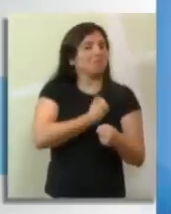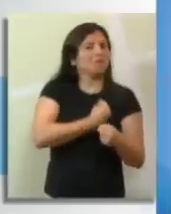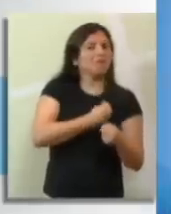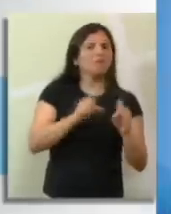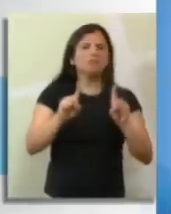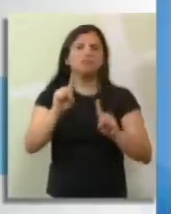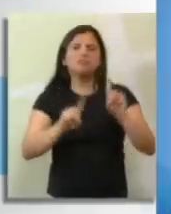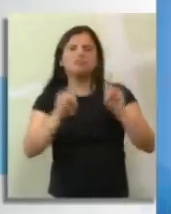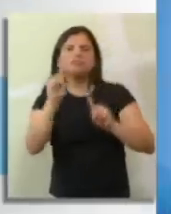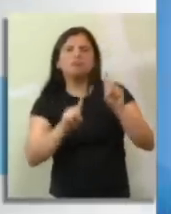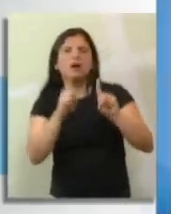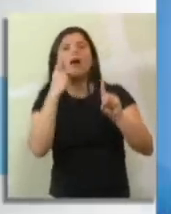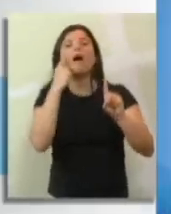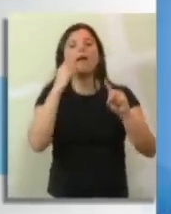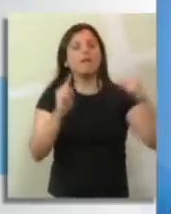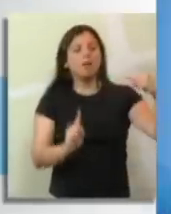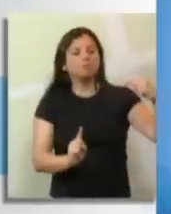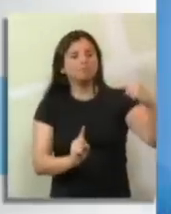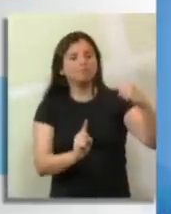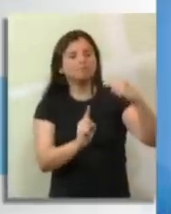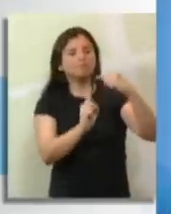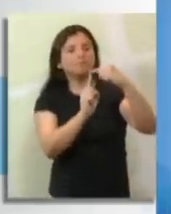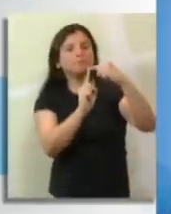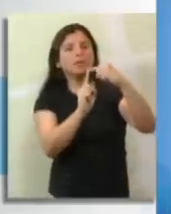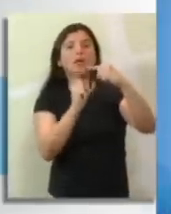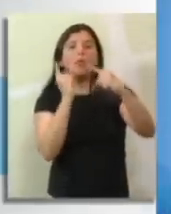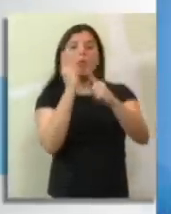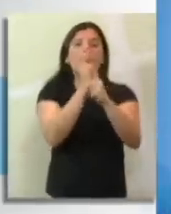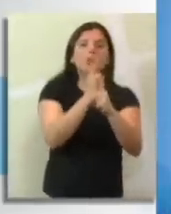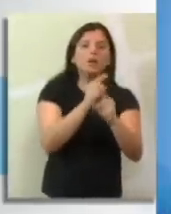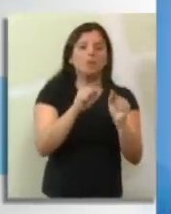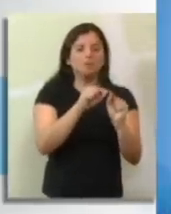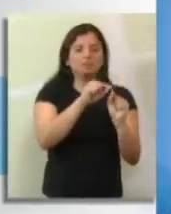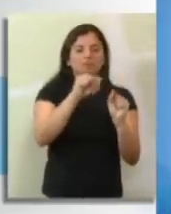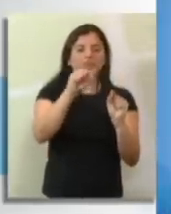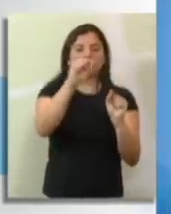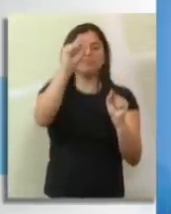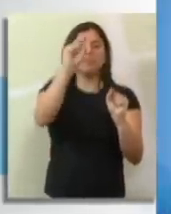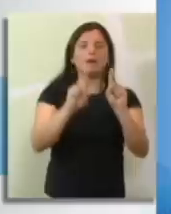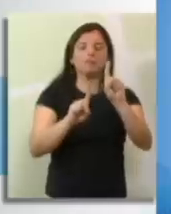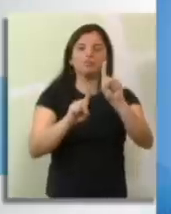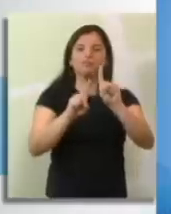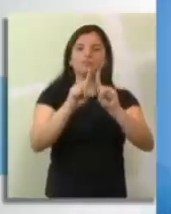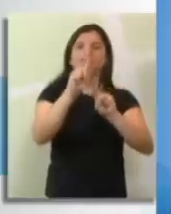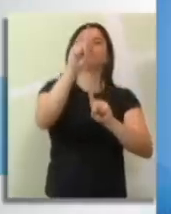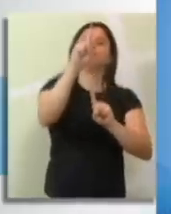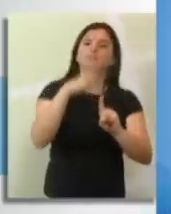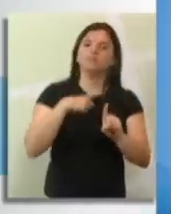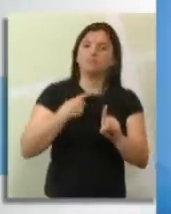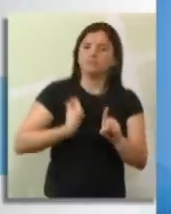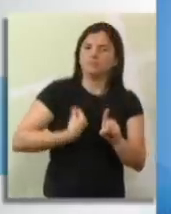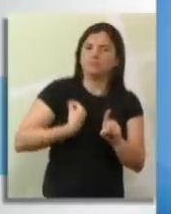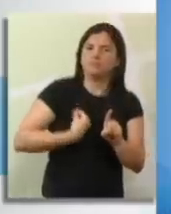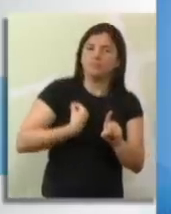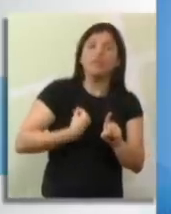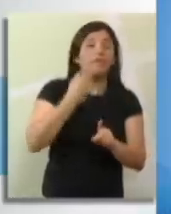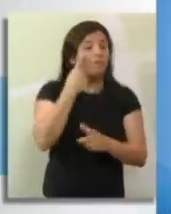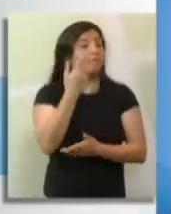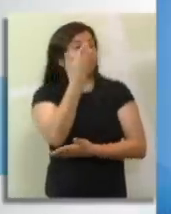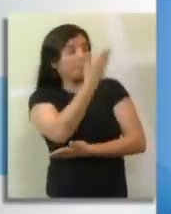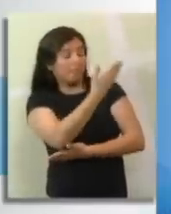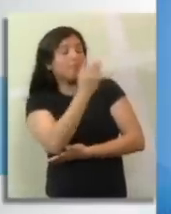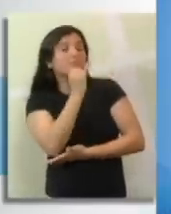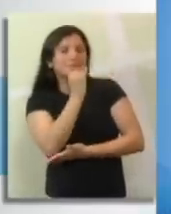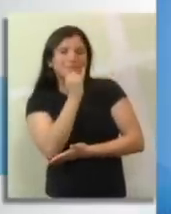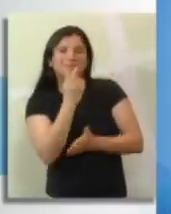número de alunos matriculados nessa escola com o passar do tempo. Agora vamos analisar. Em 2008, 200